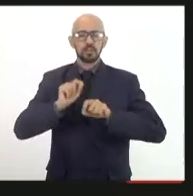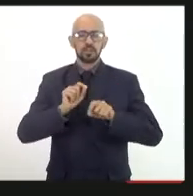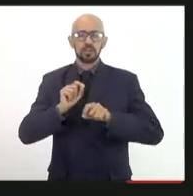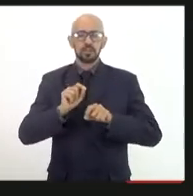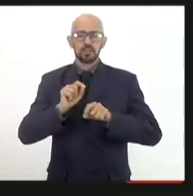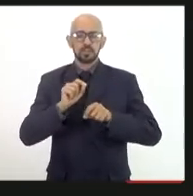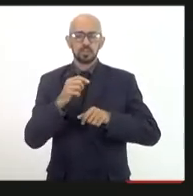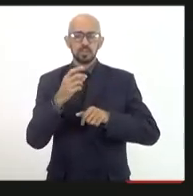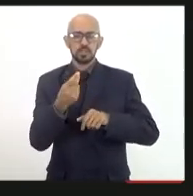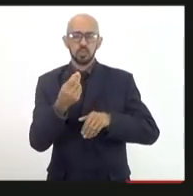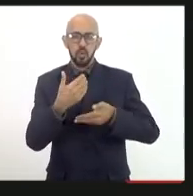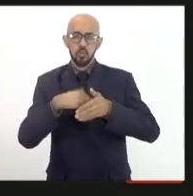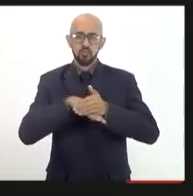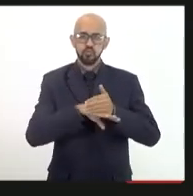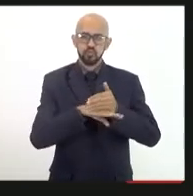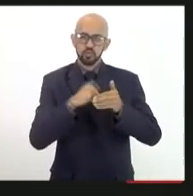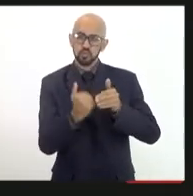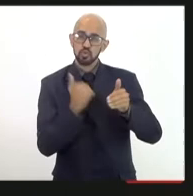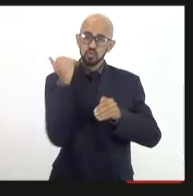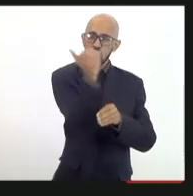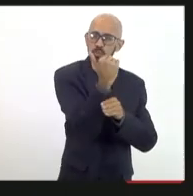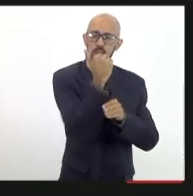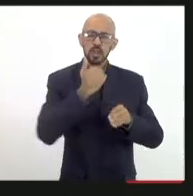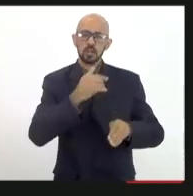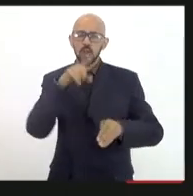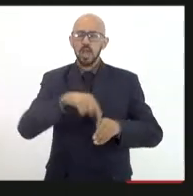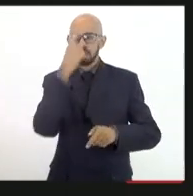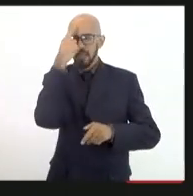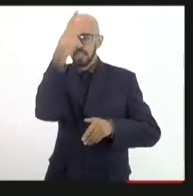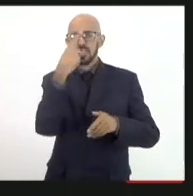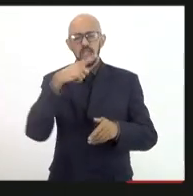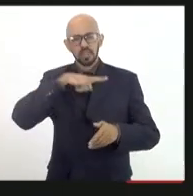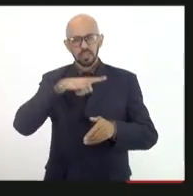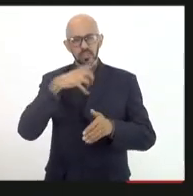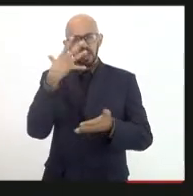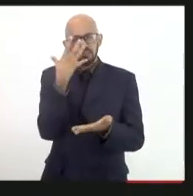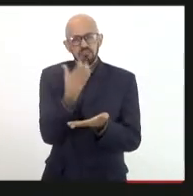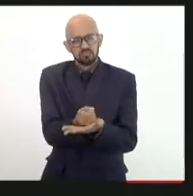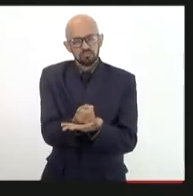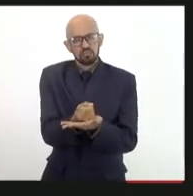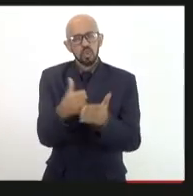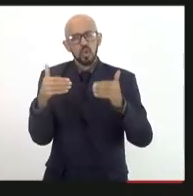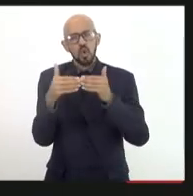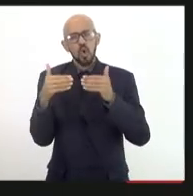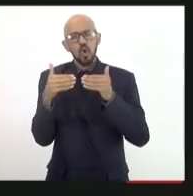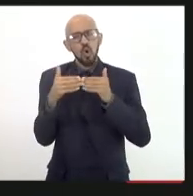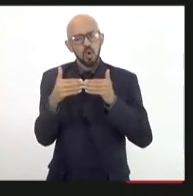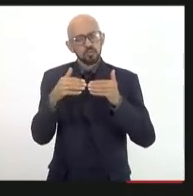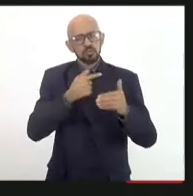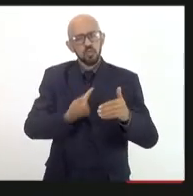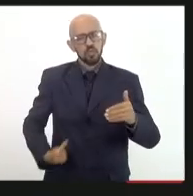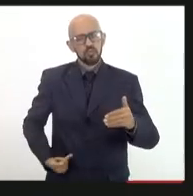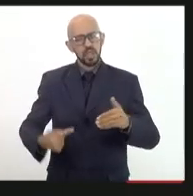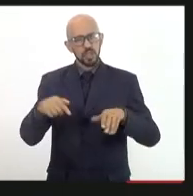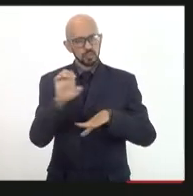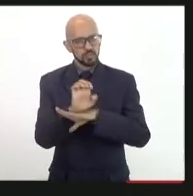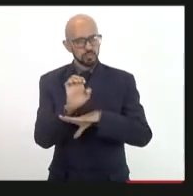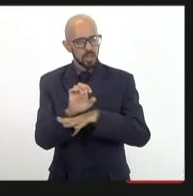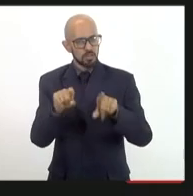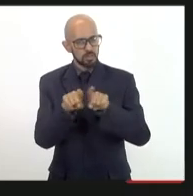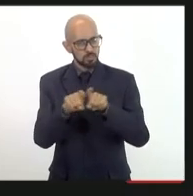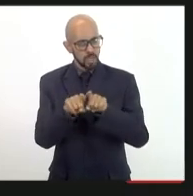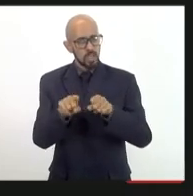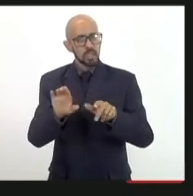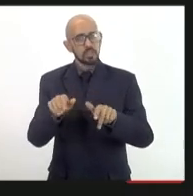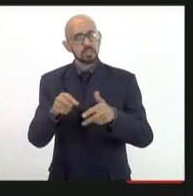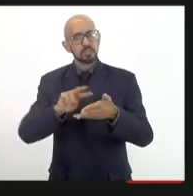Soberano é uma ideia que tem total adesão e concordância do governo do Estado. Tanto que, o Executivo,